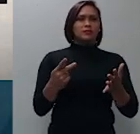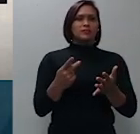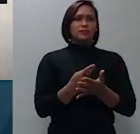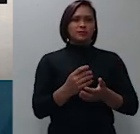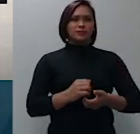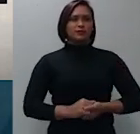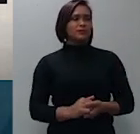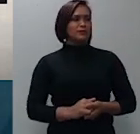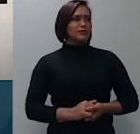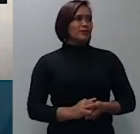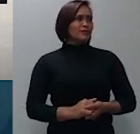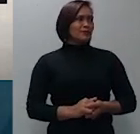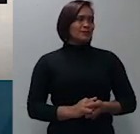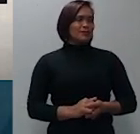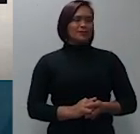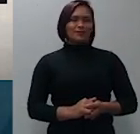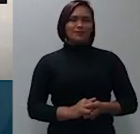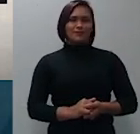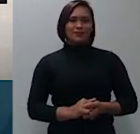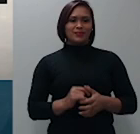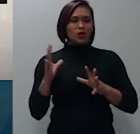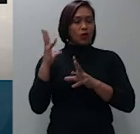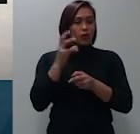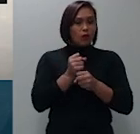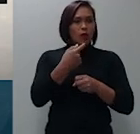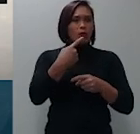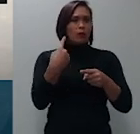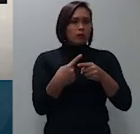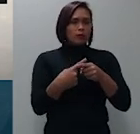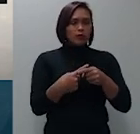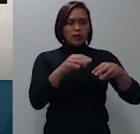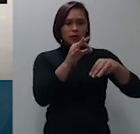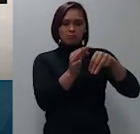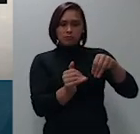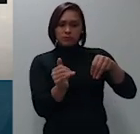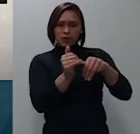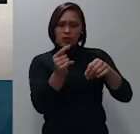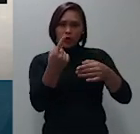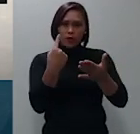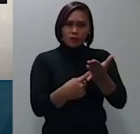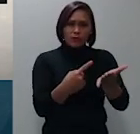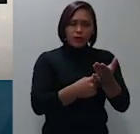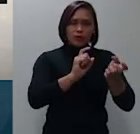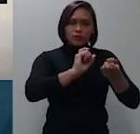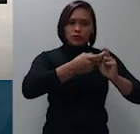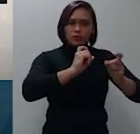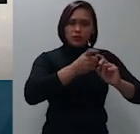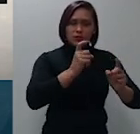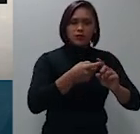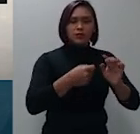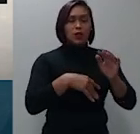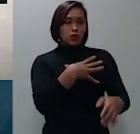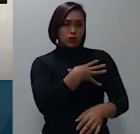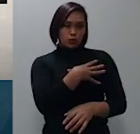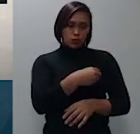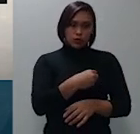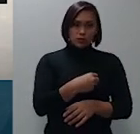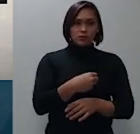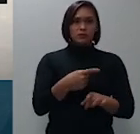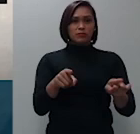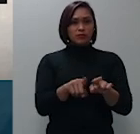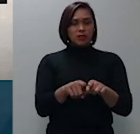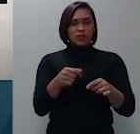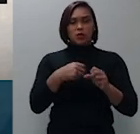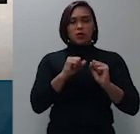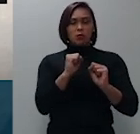ponto um o fato de os pais serem usufrutuários e administradores dos bens dos filhos menores em razão do poder familiar não lhes